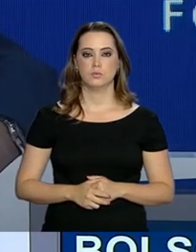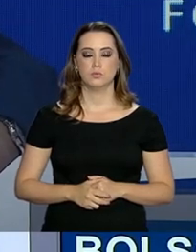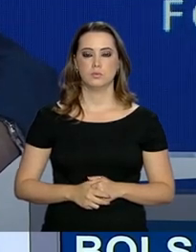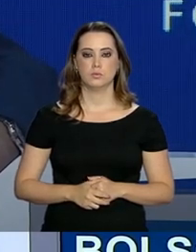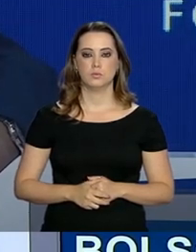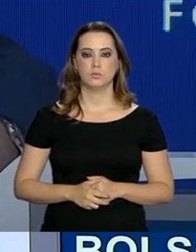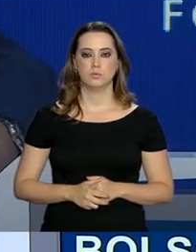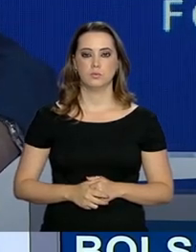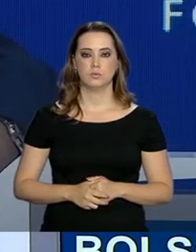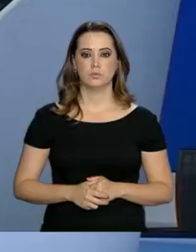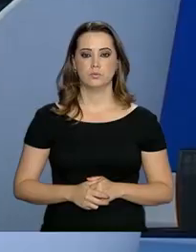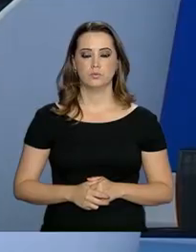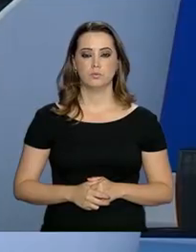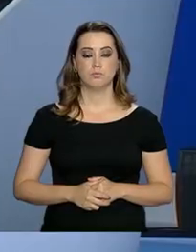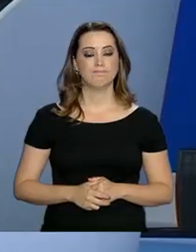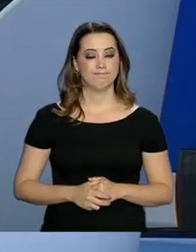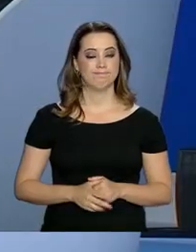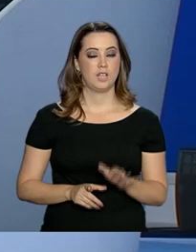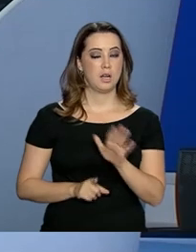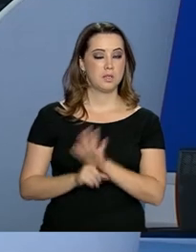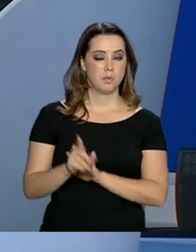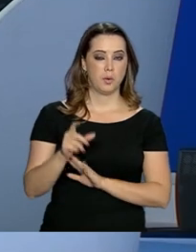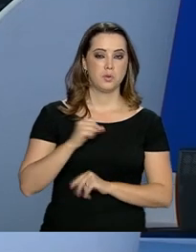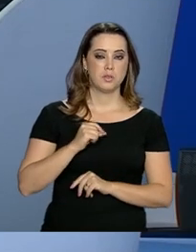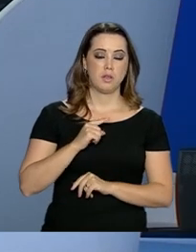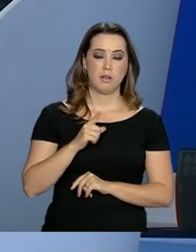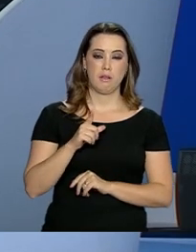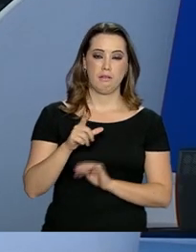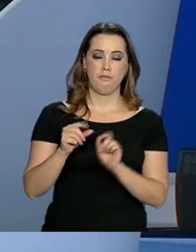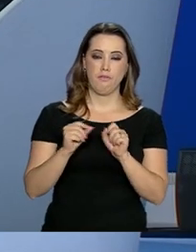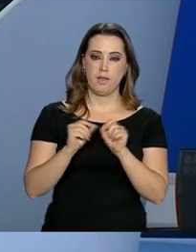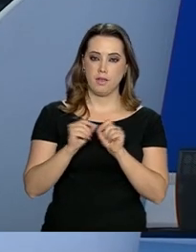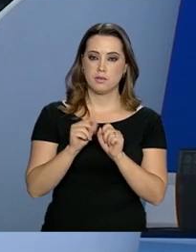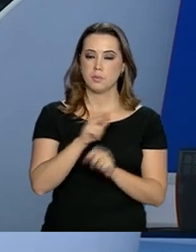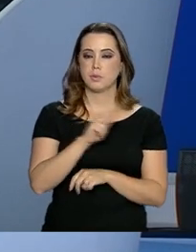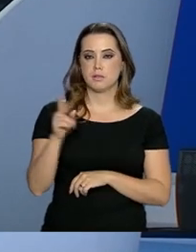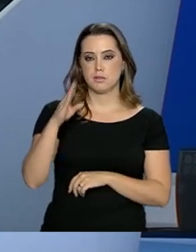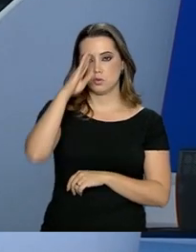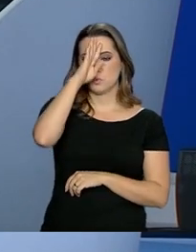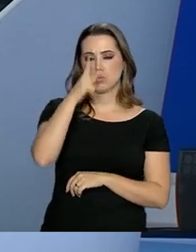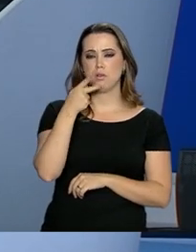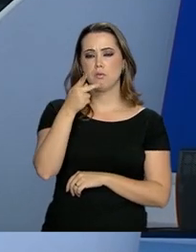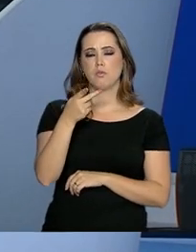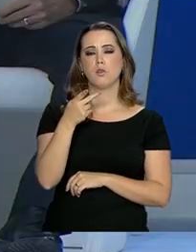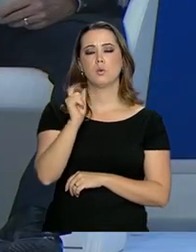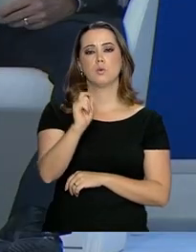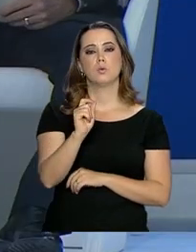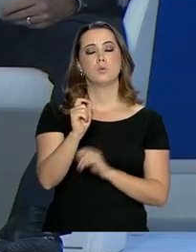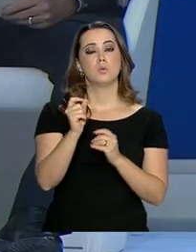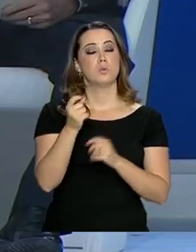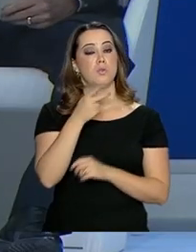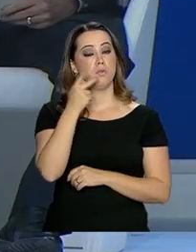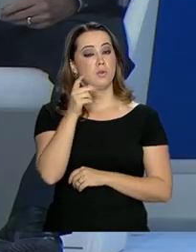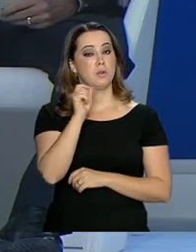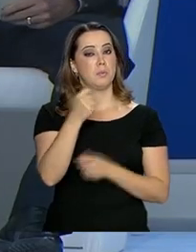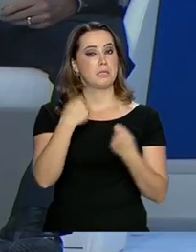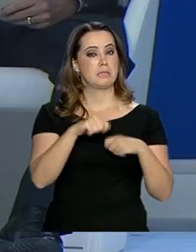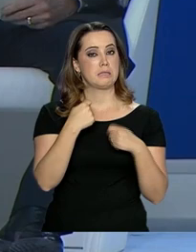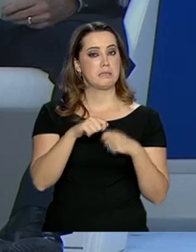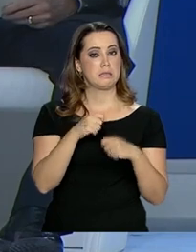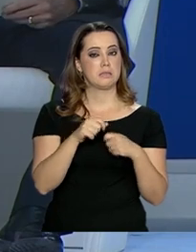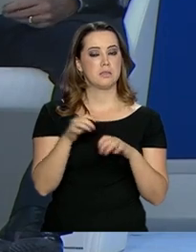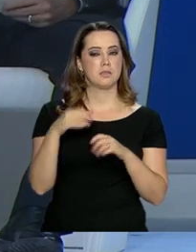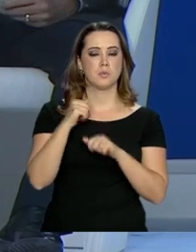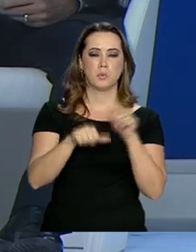na sua jornada. E nas perguntas feitas por Schwab a Bolsonaro, temas como a integração do Brasil, o presidente disse que é preciso